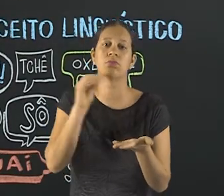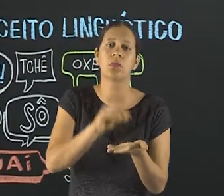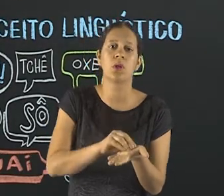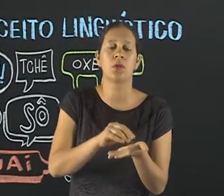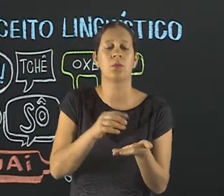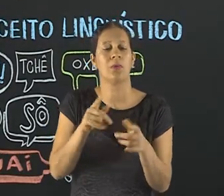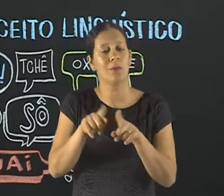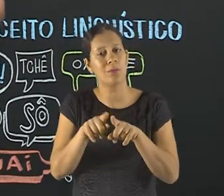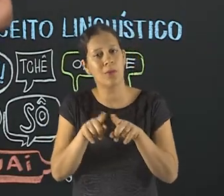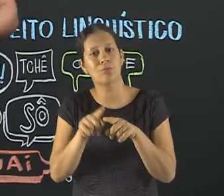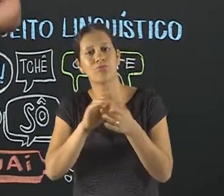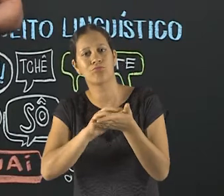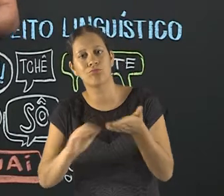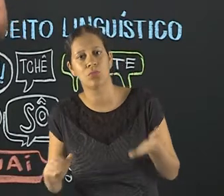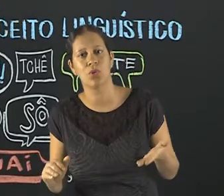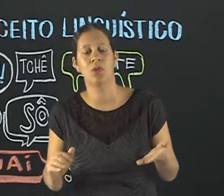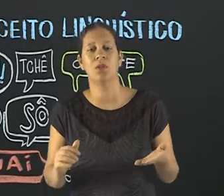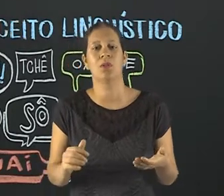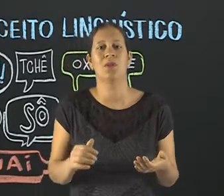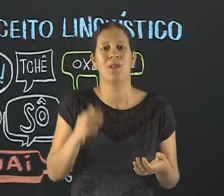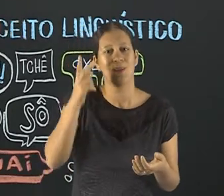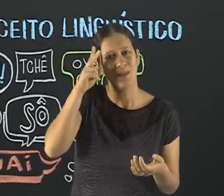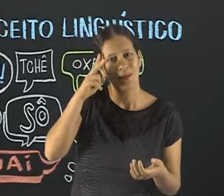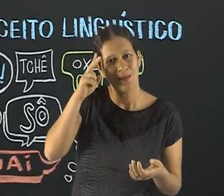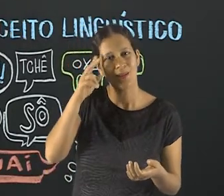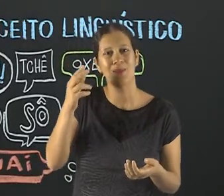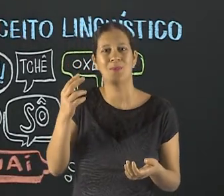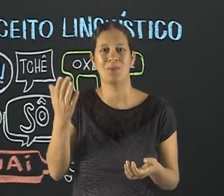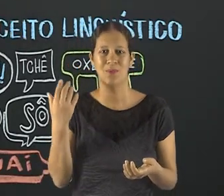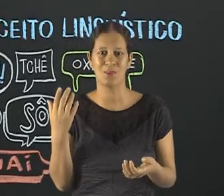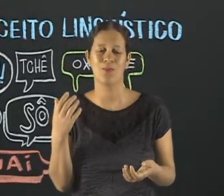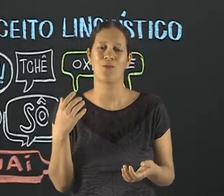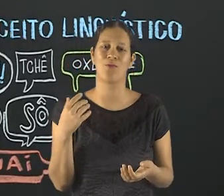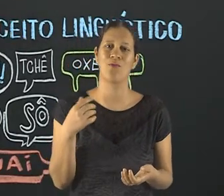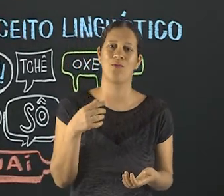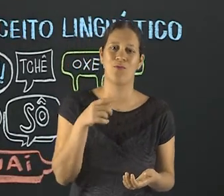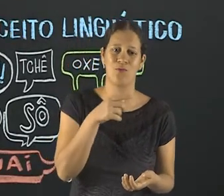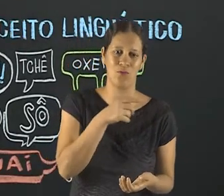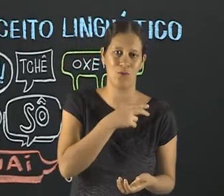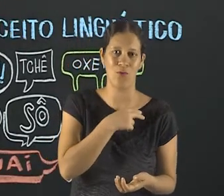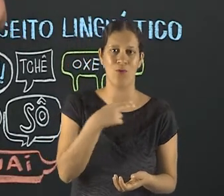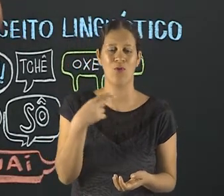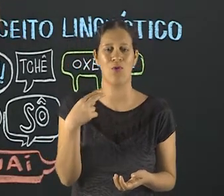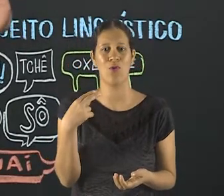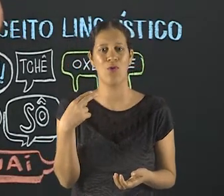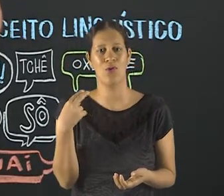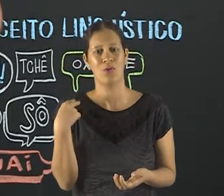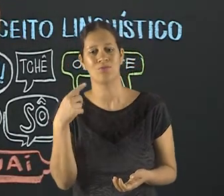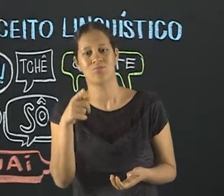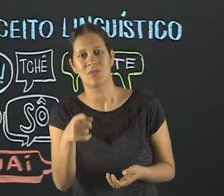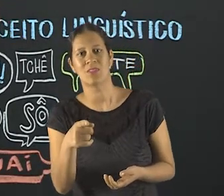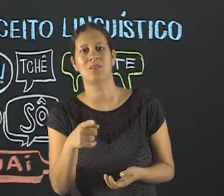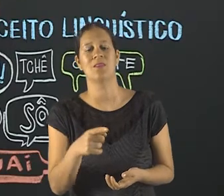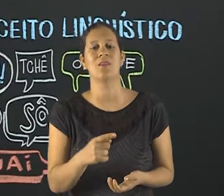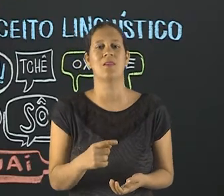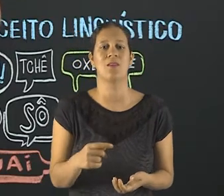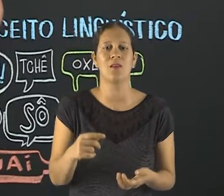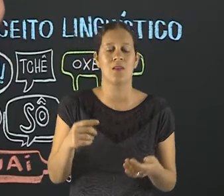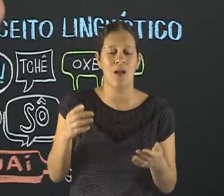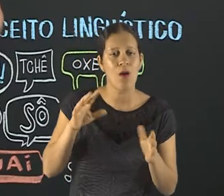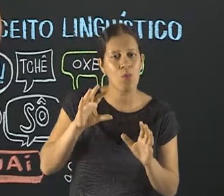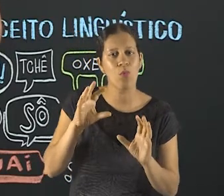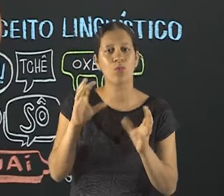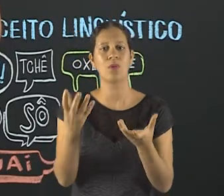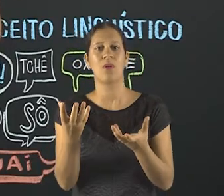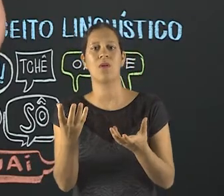completamente modificadas. Lembra aquela história do vossa mercê, que virou você e em alguns lugares já é ser? Então, essa distinção histórica é natural,